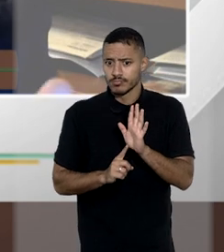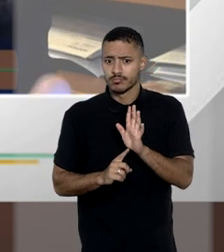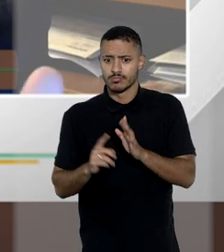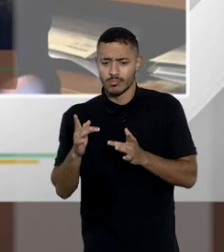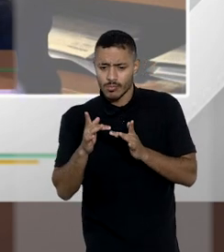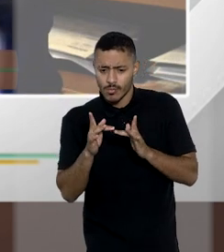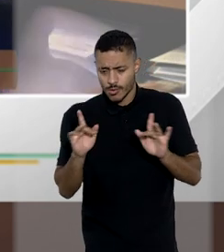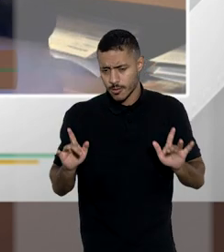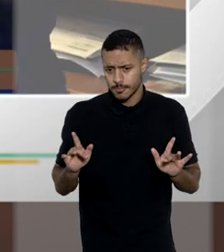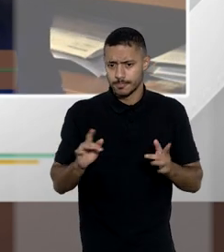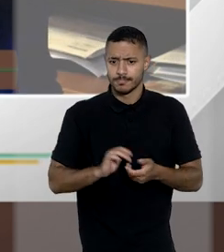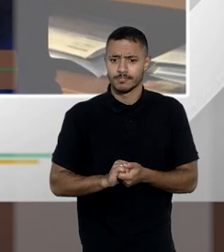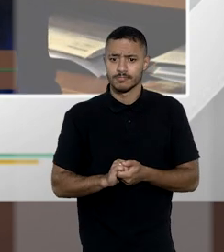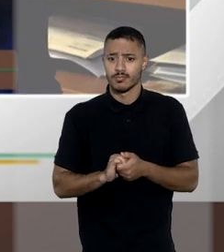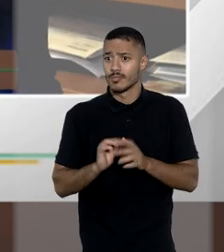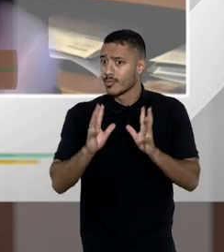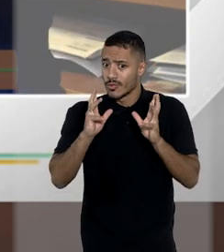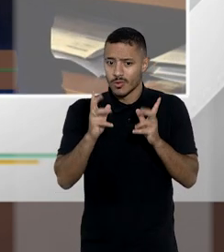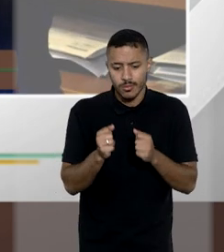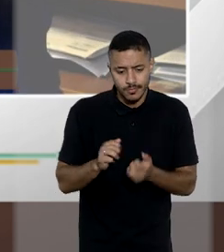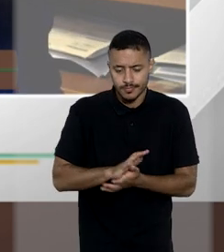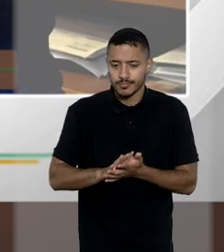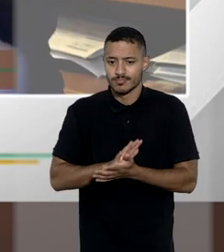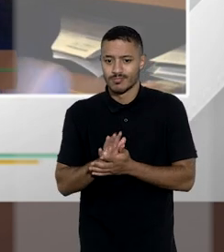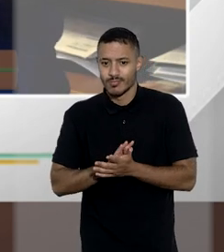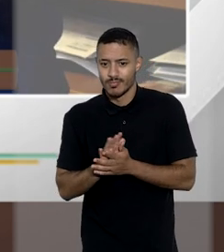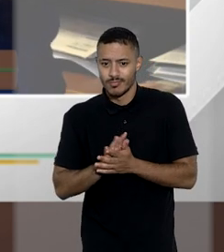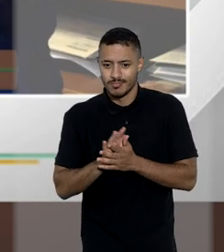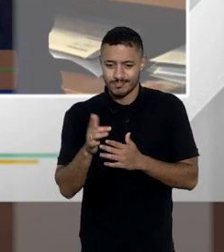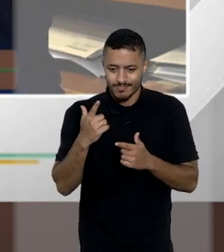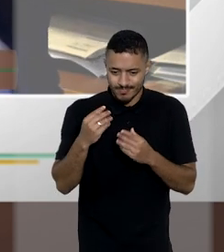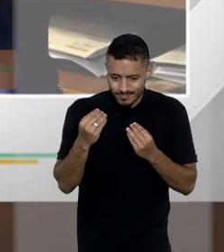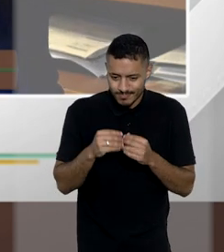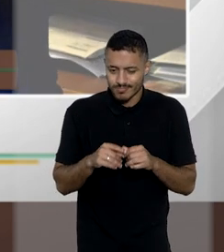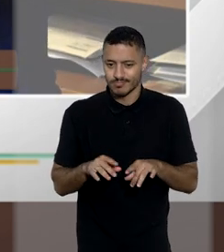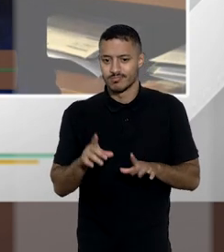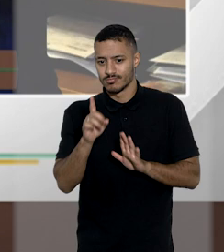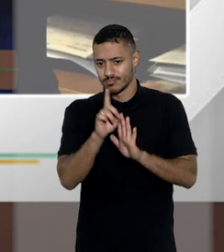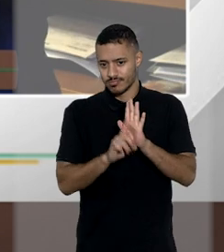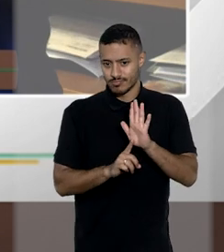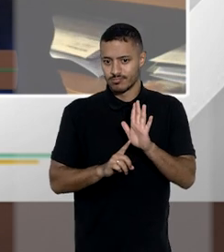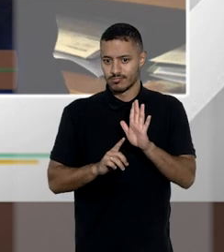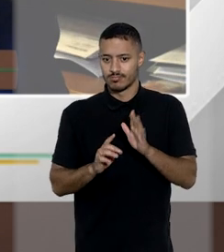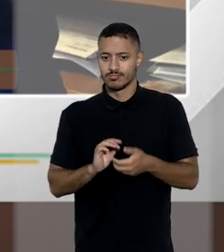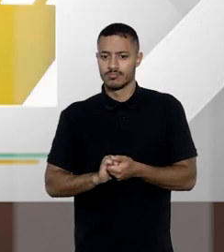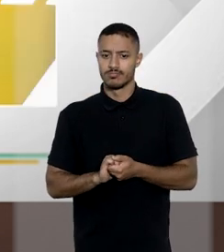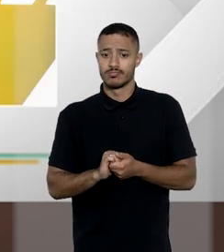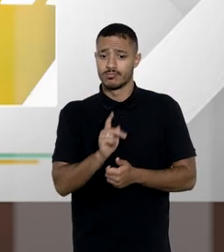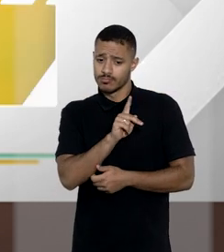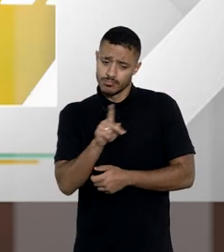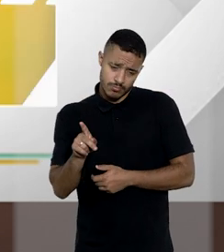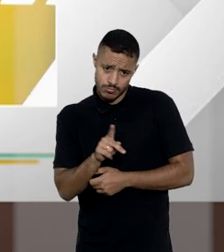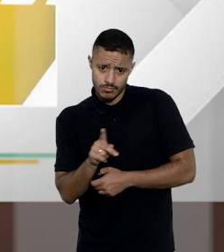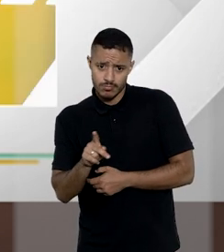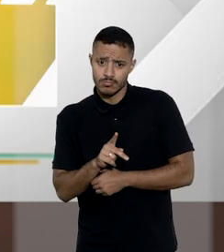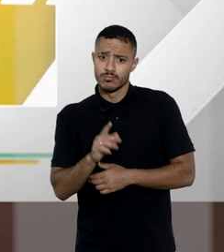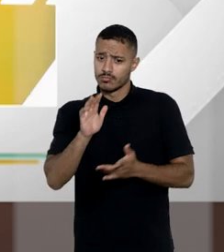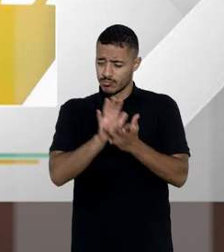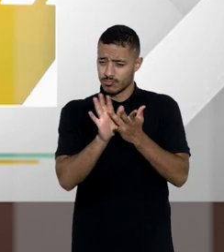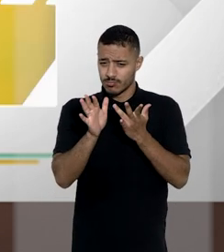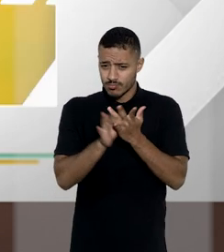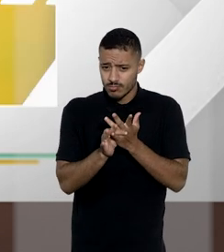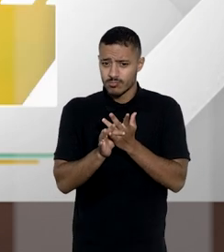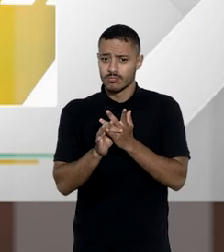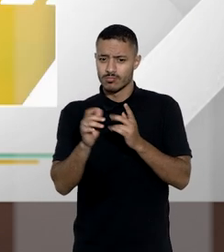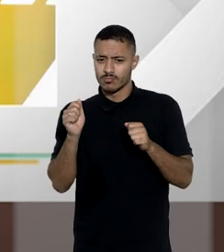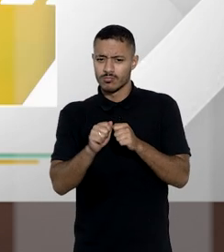puros e simples de tudo ou nada esse de tudo ou nada é que atrapalha o nosso direito sucessório professor Conrado e se